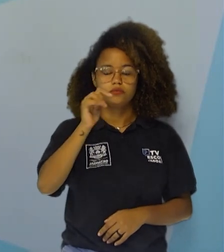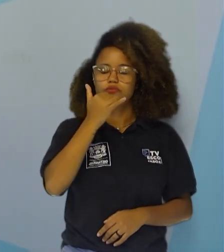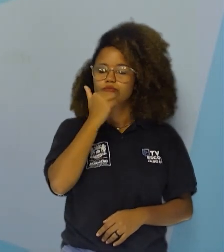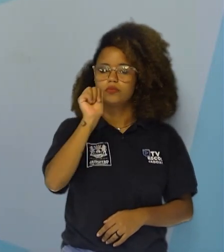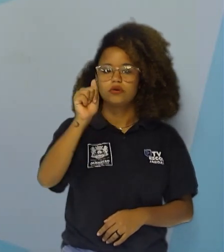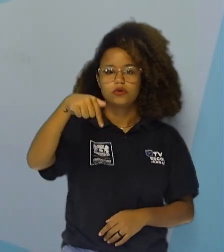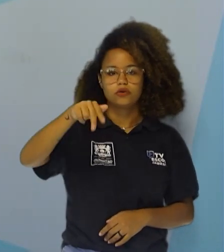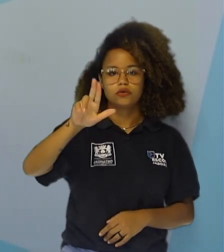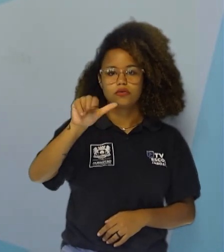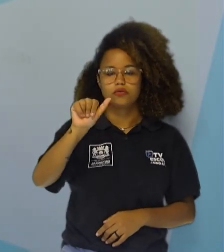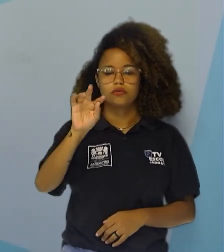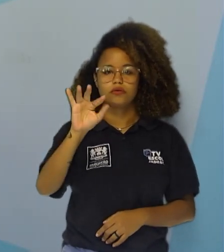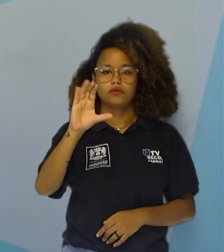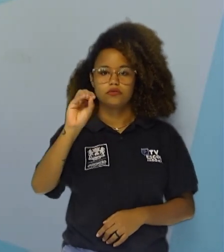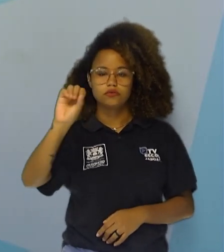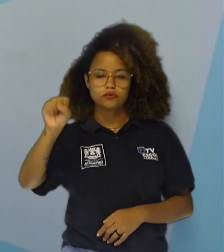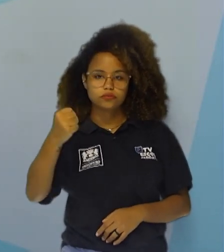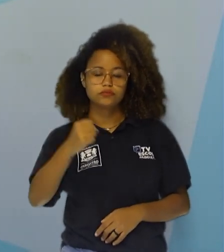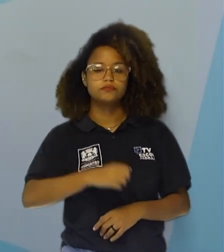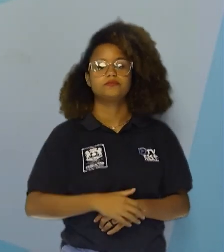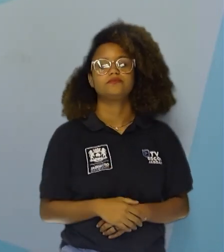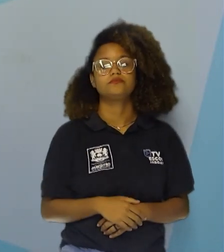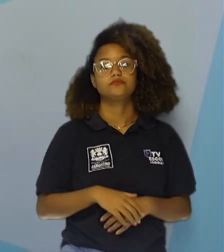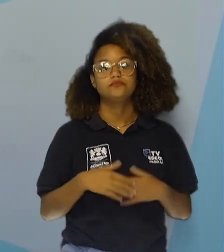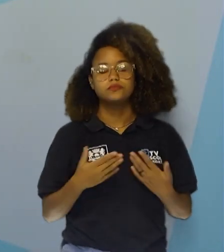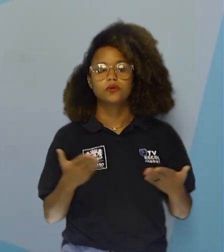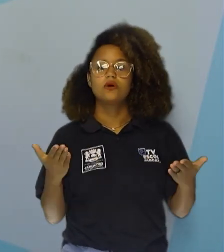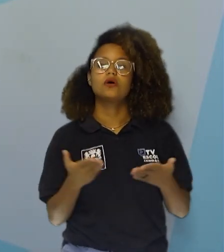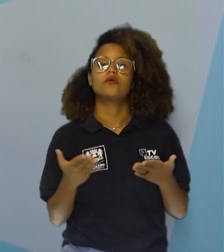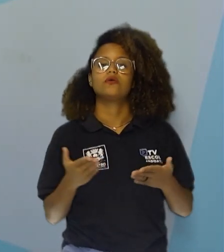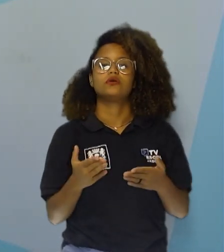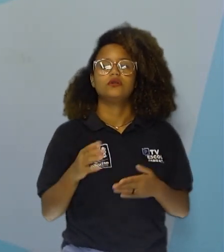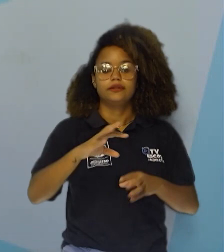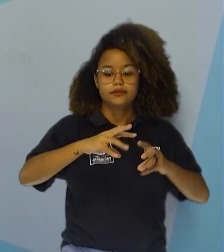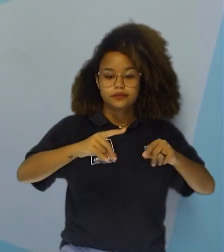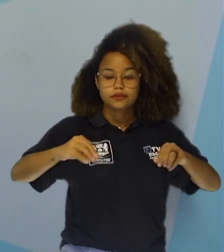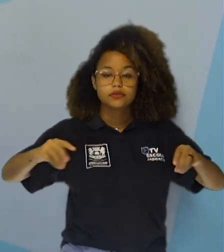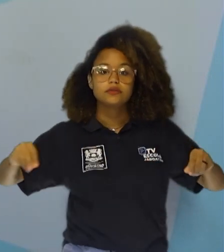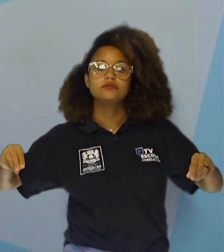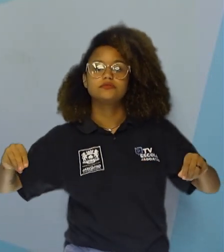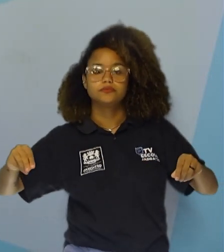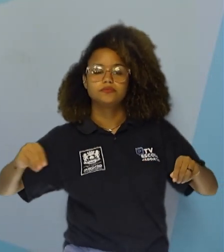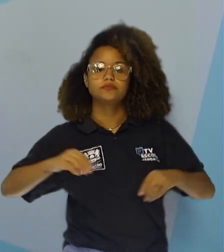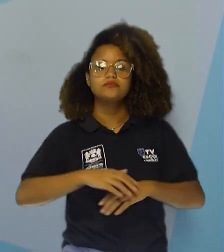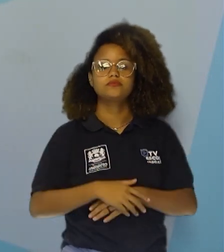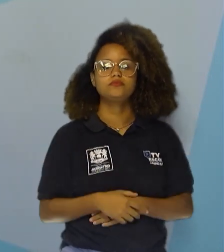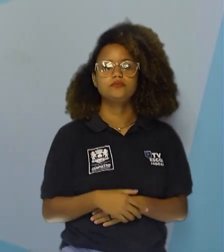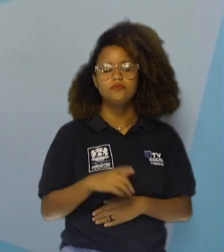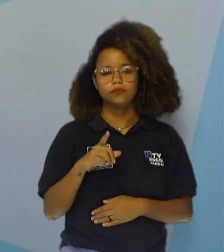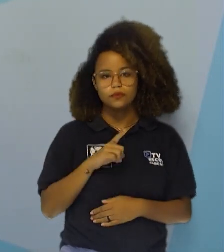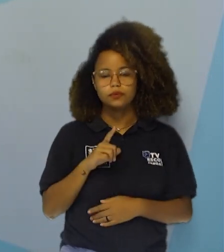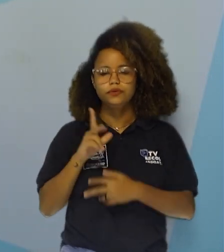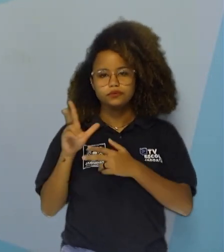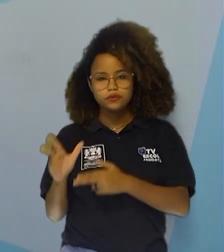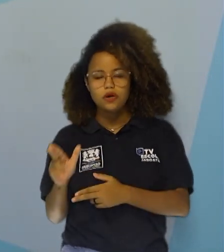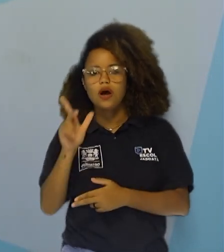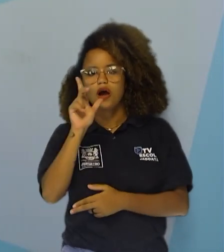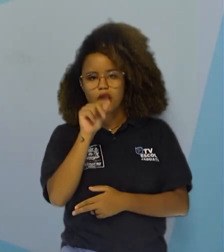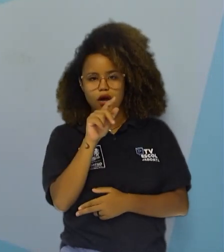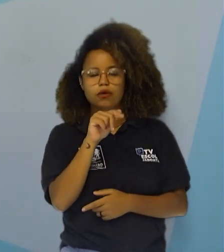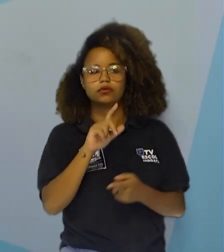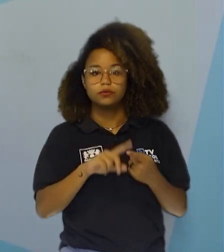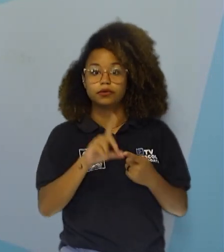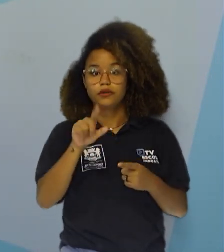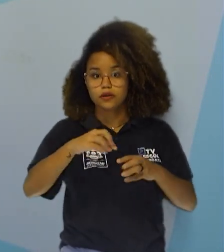Ecossistemas terrestres, tão rico e complexo quanto o ecossistema marinho, é o ecossistema